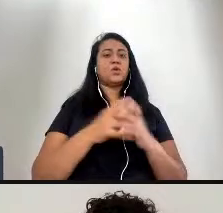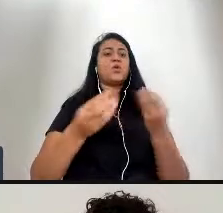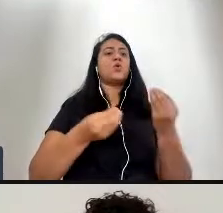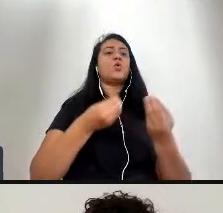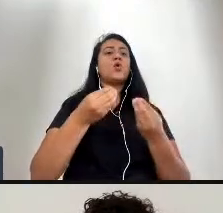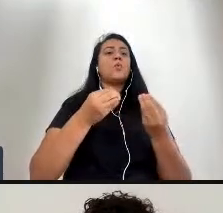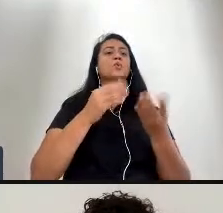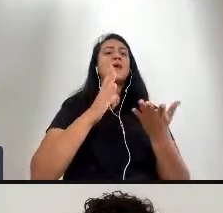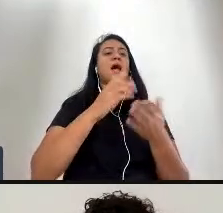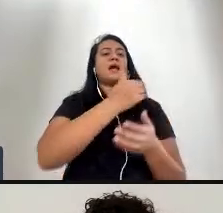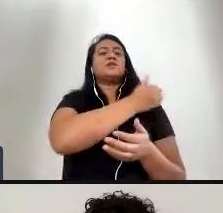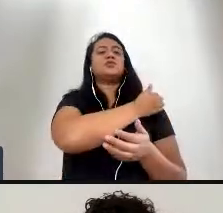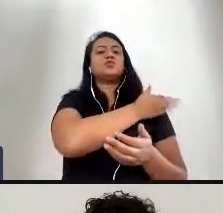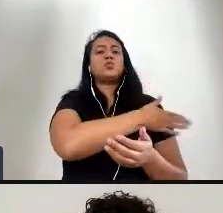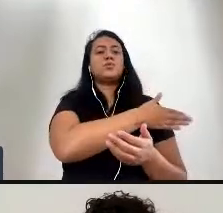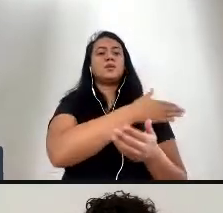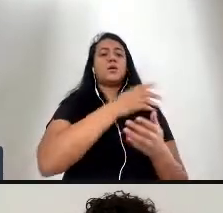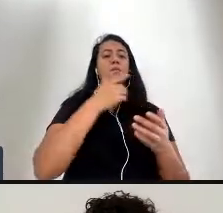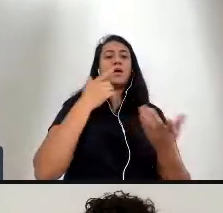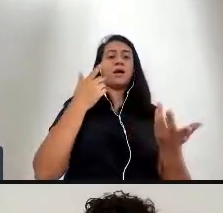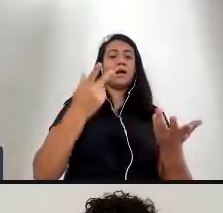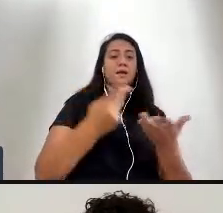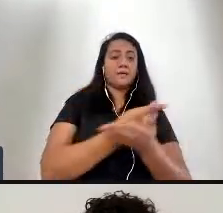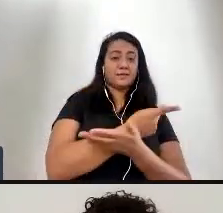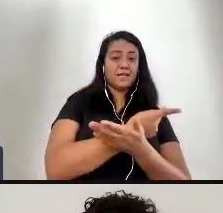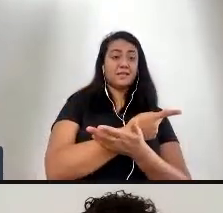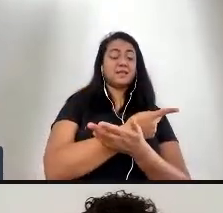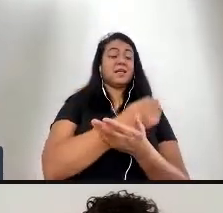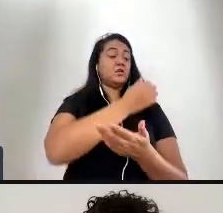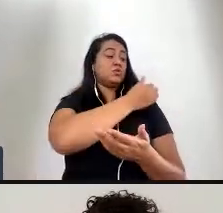e eu sempre penso a exclusão é expulsão